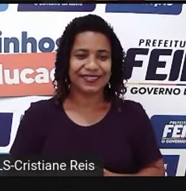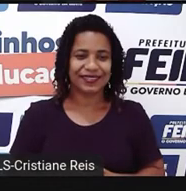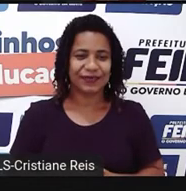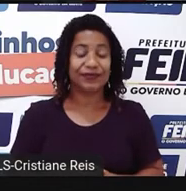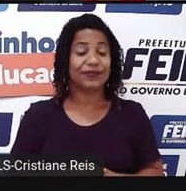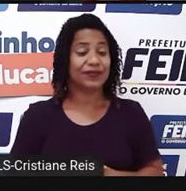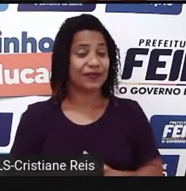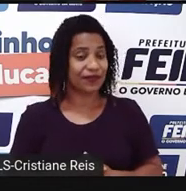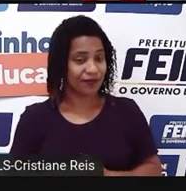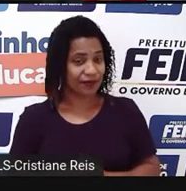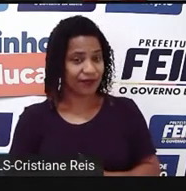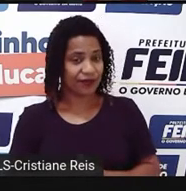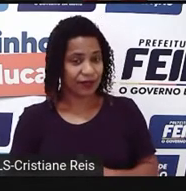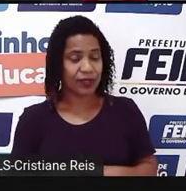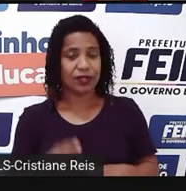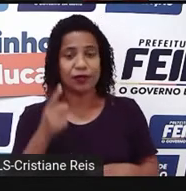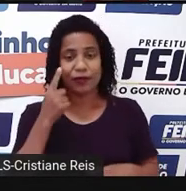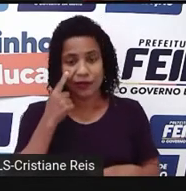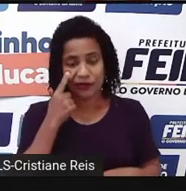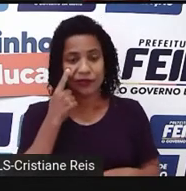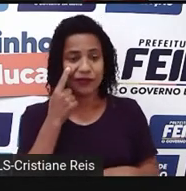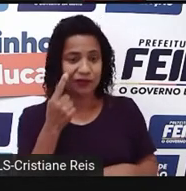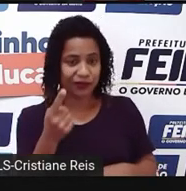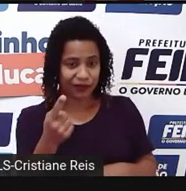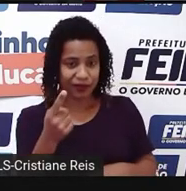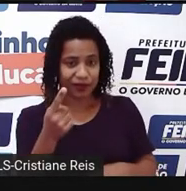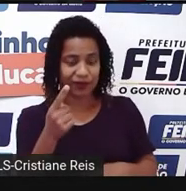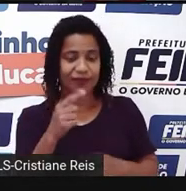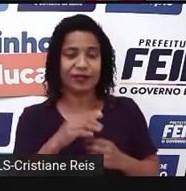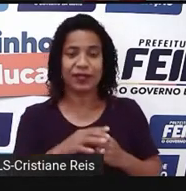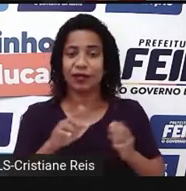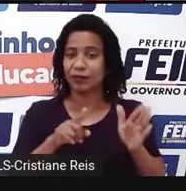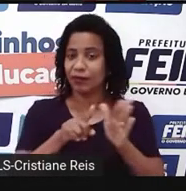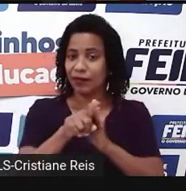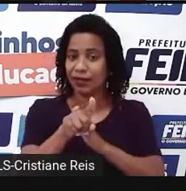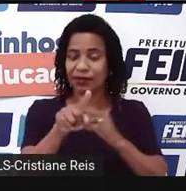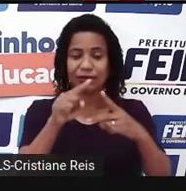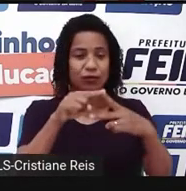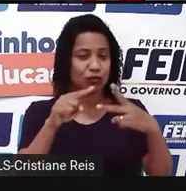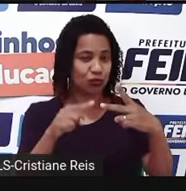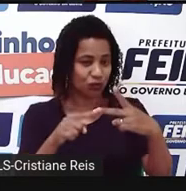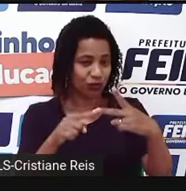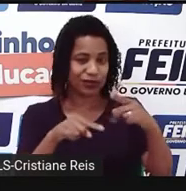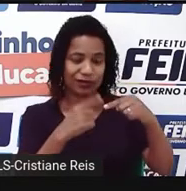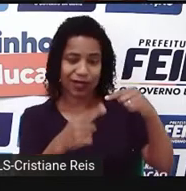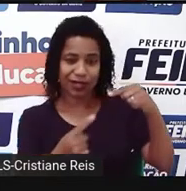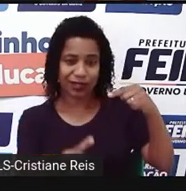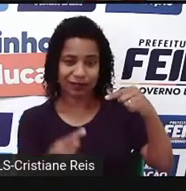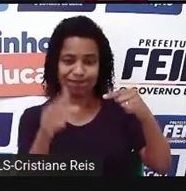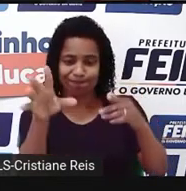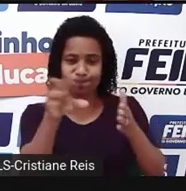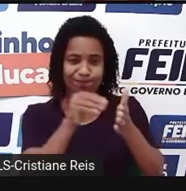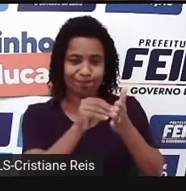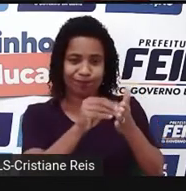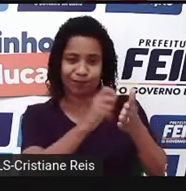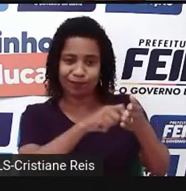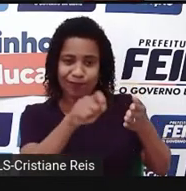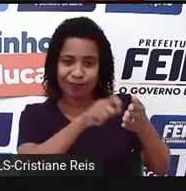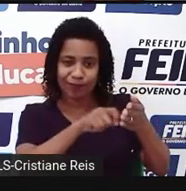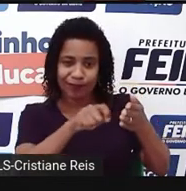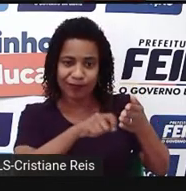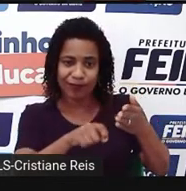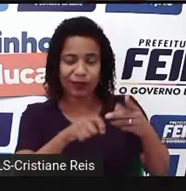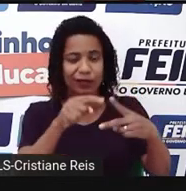Vejam as duas perguntas que vão direcionar o nosso encontro de hoje. Escreva-as em seu caderno e tente